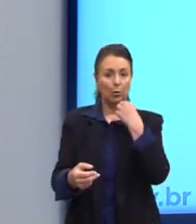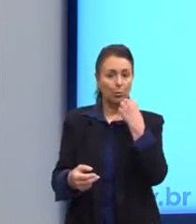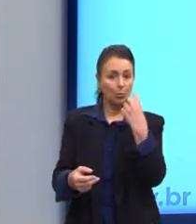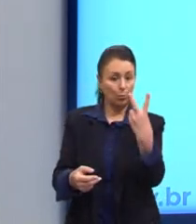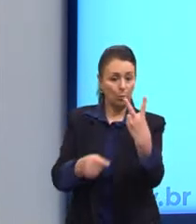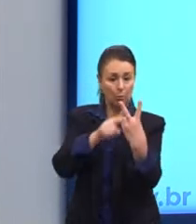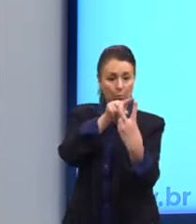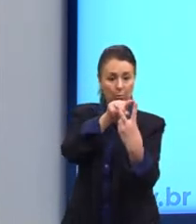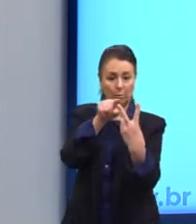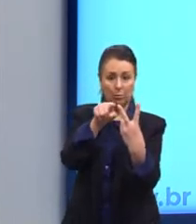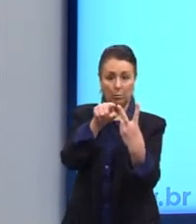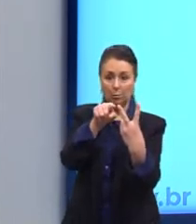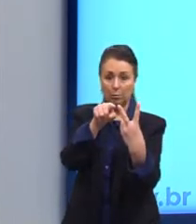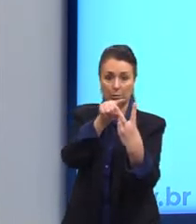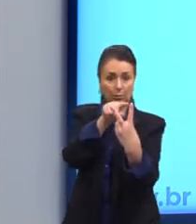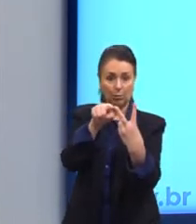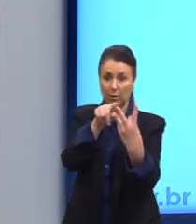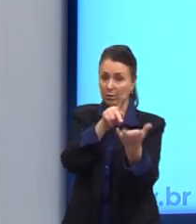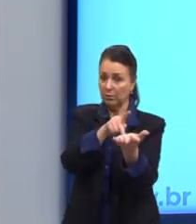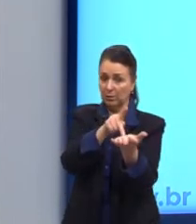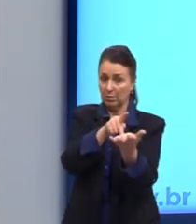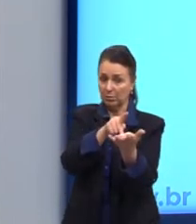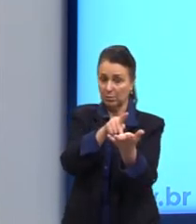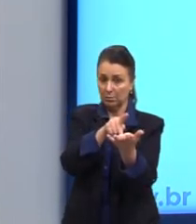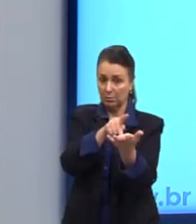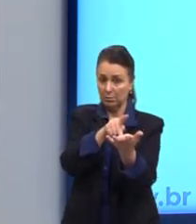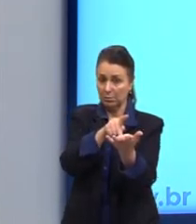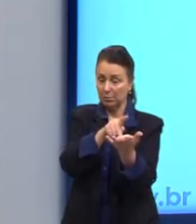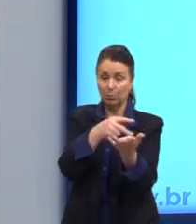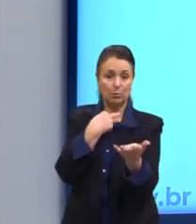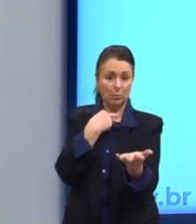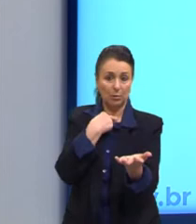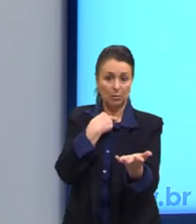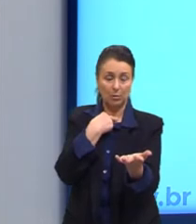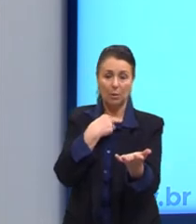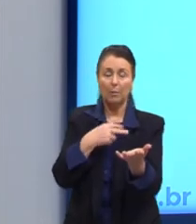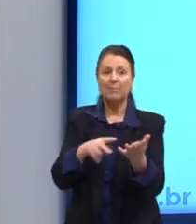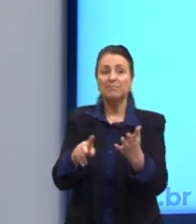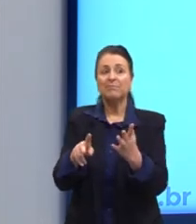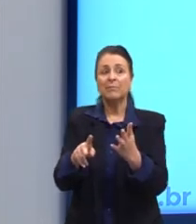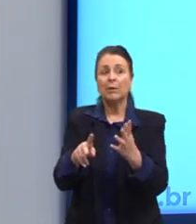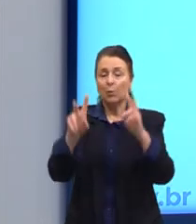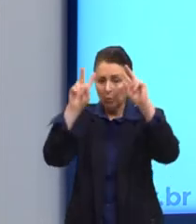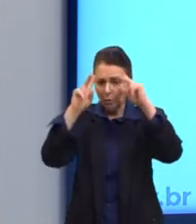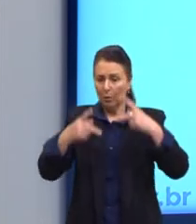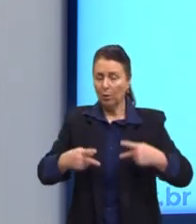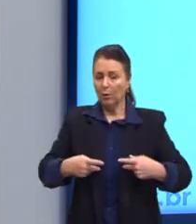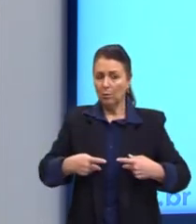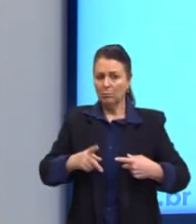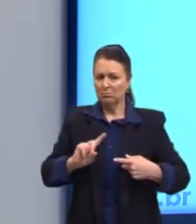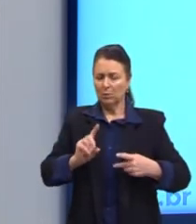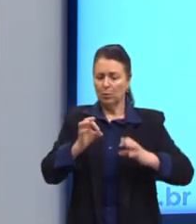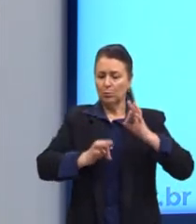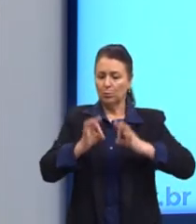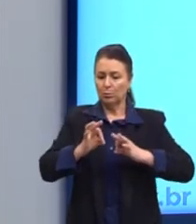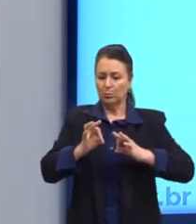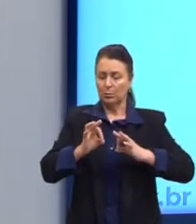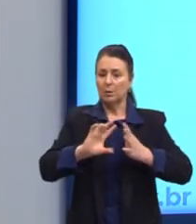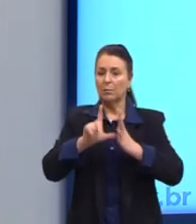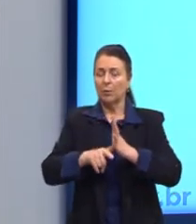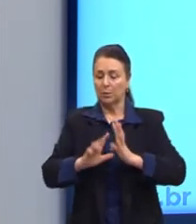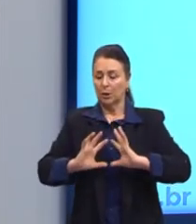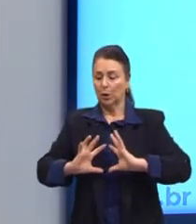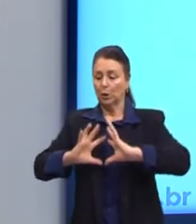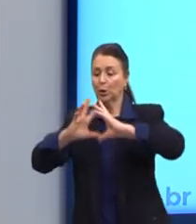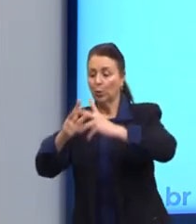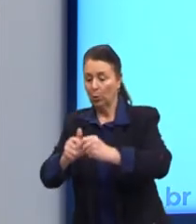verdadeiras. Exemplo. Alguns seres humanos não são justos. E aí na outra, todos os seres